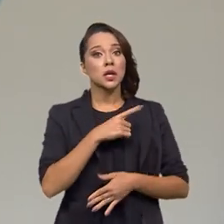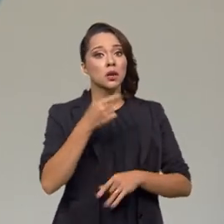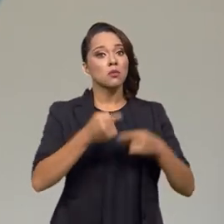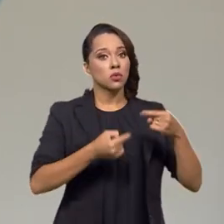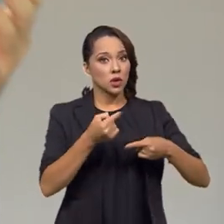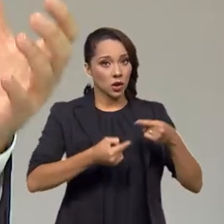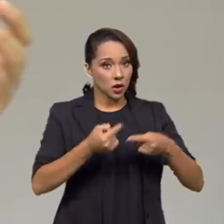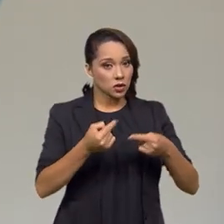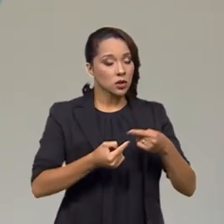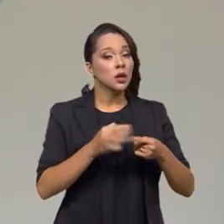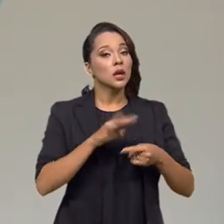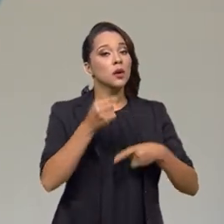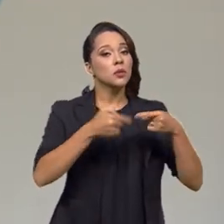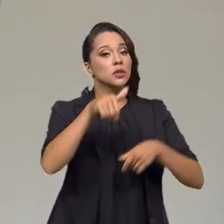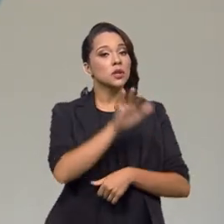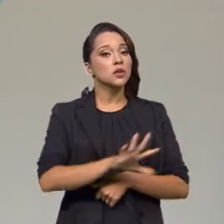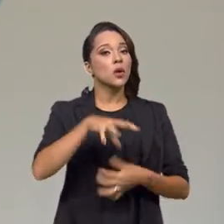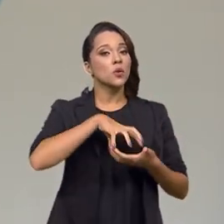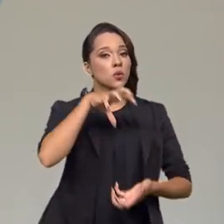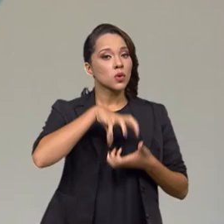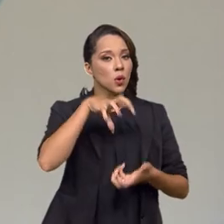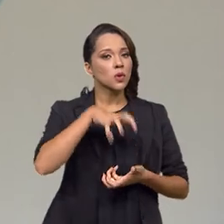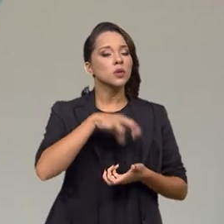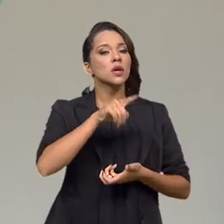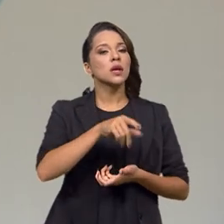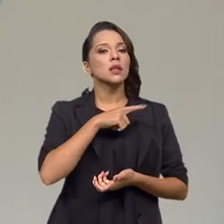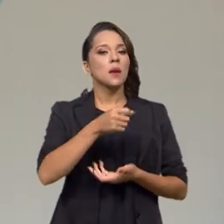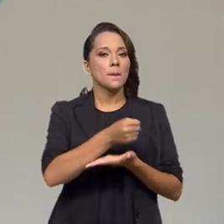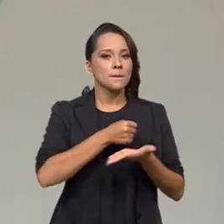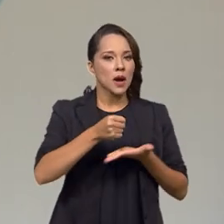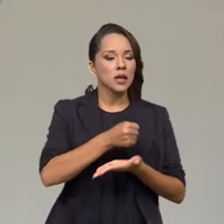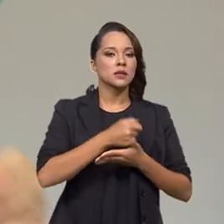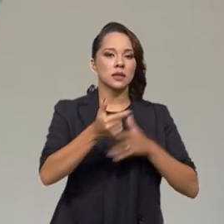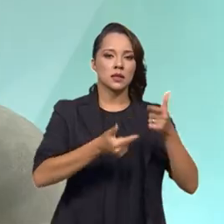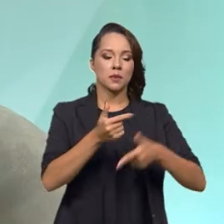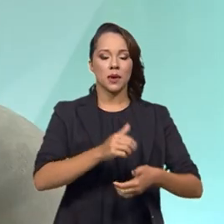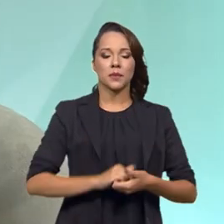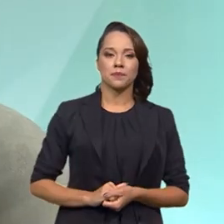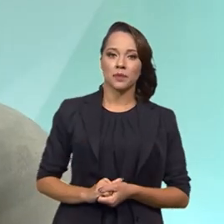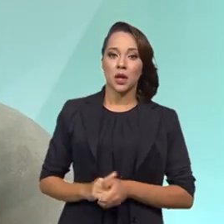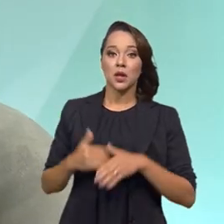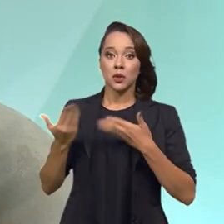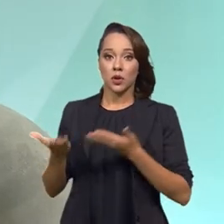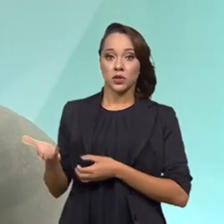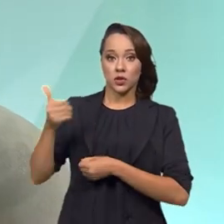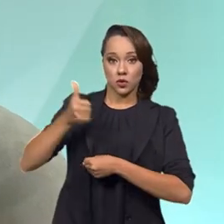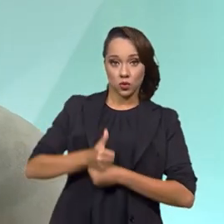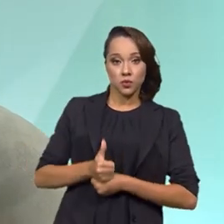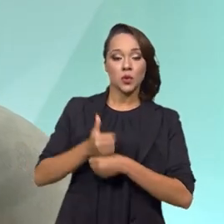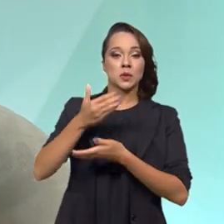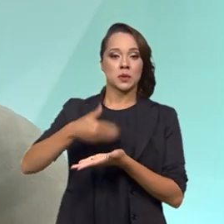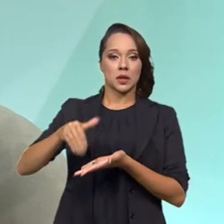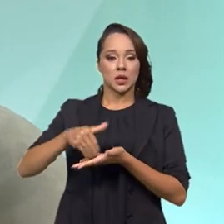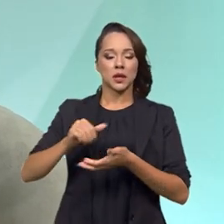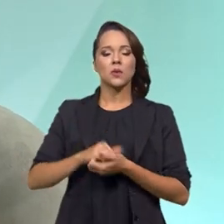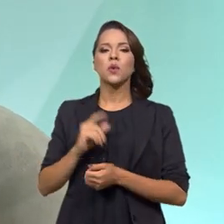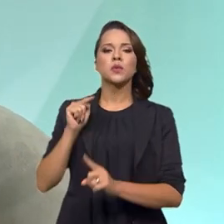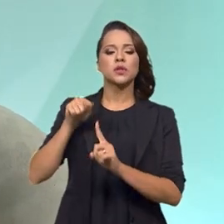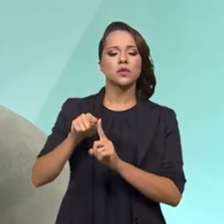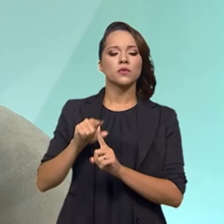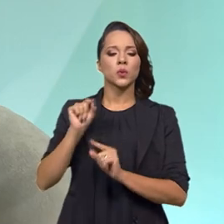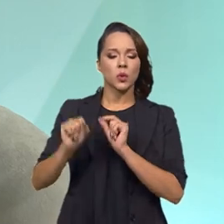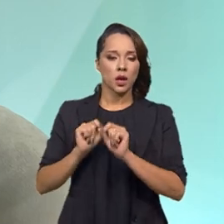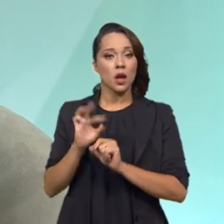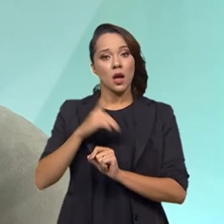política, que é a política nacional do idoso, que baseia esse trabalho? Quando nós assumimos a secretaria, nossa meta era